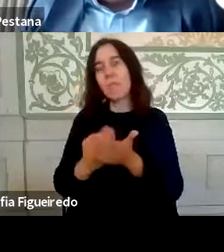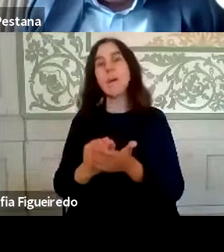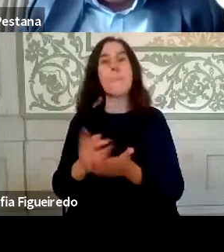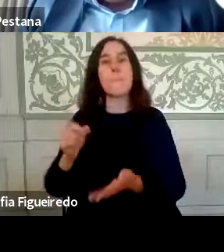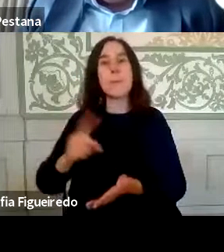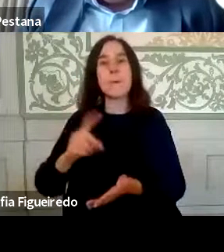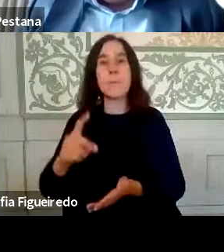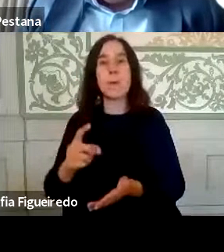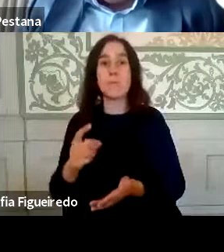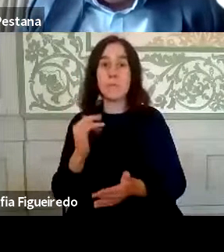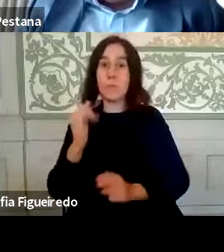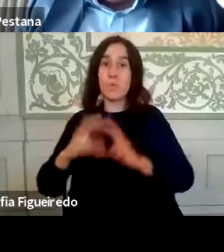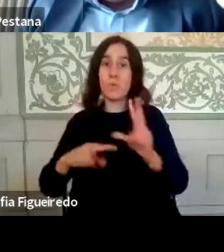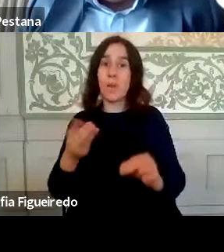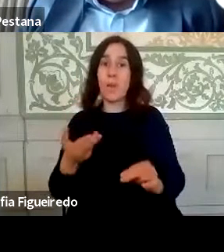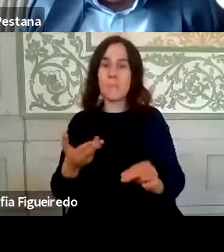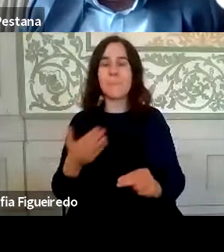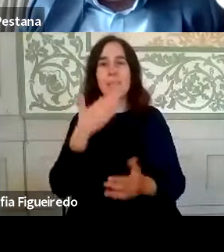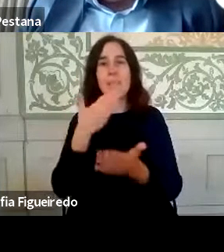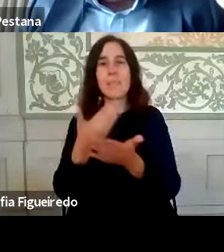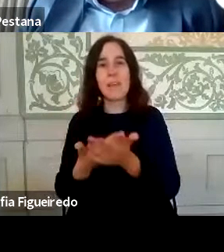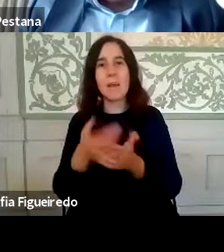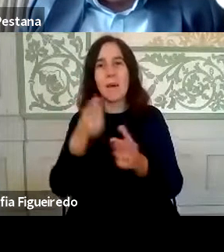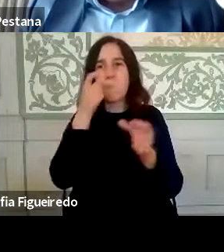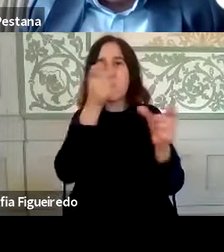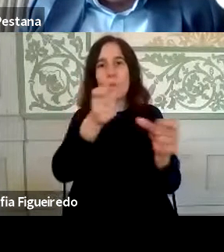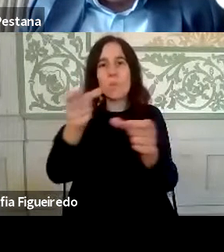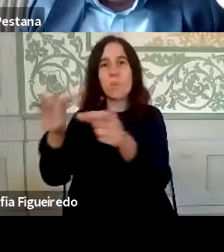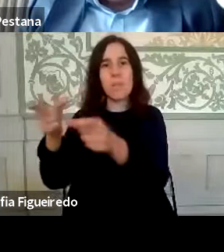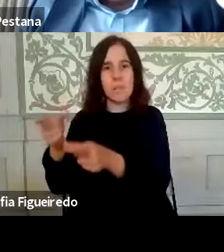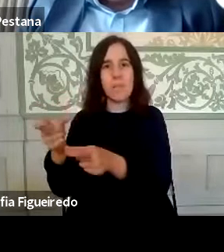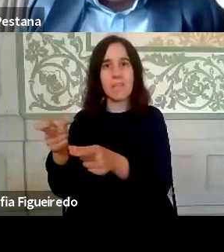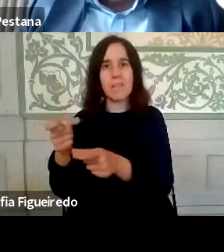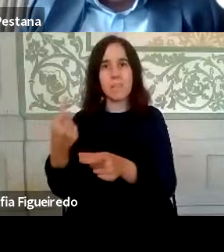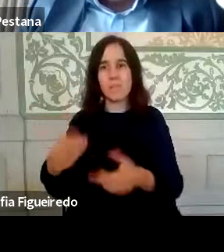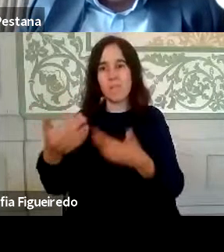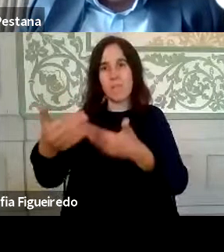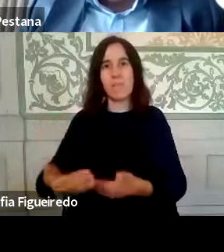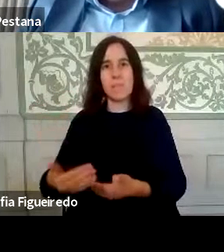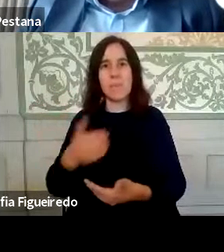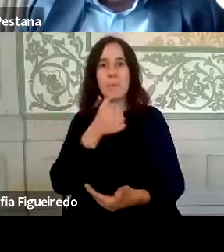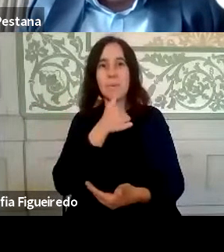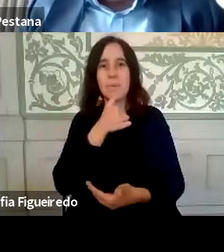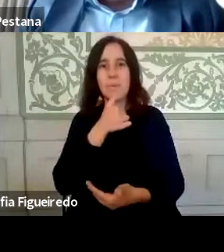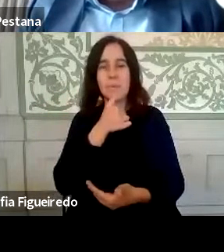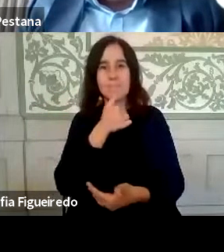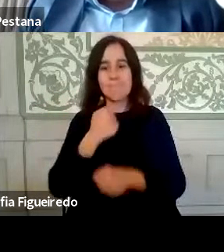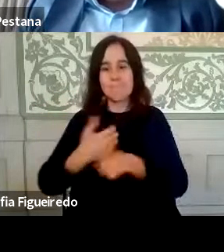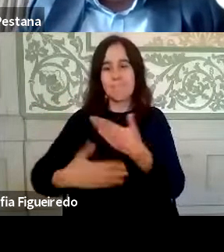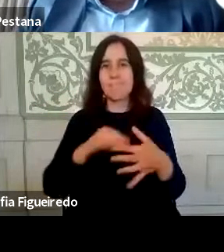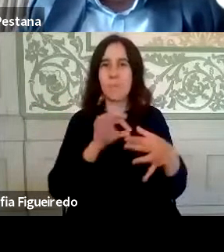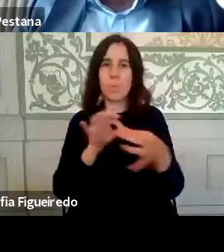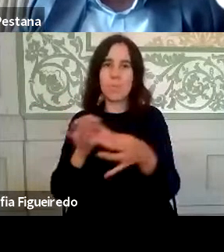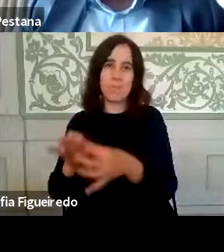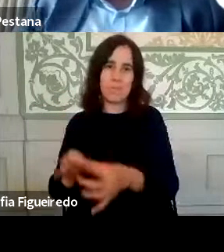porque também seremos inovadores nisso, mecanismos de controle que só vão limitar o potencial do trabalho colaborativo.